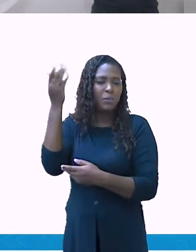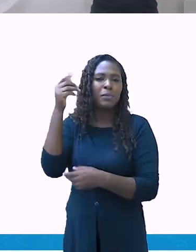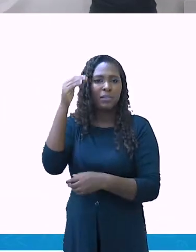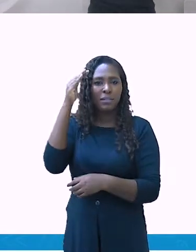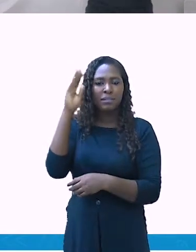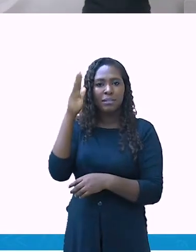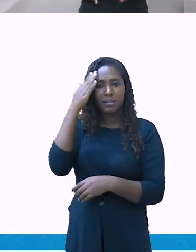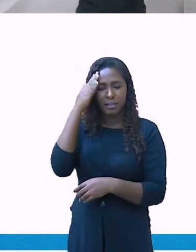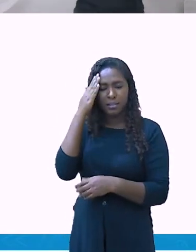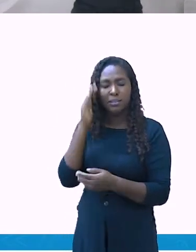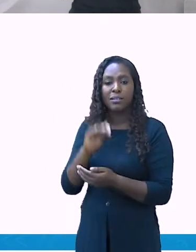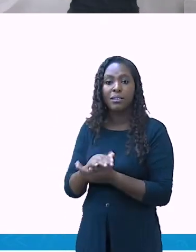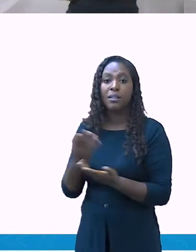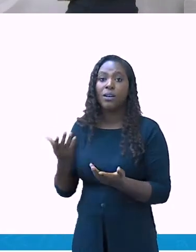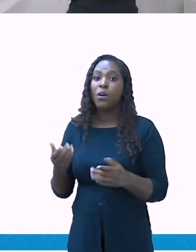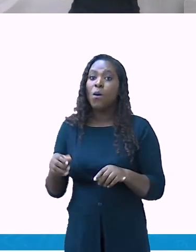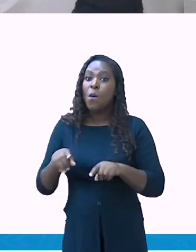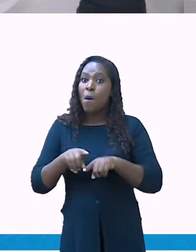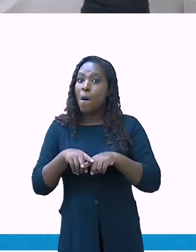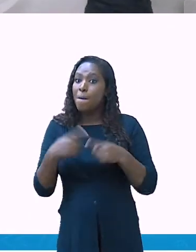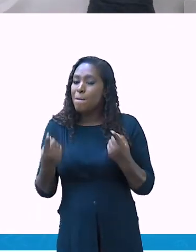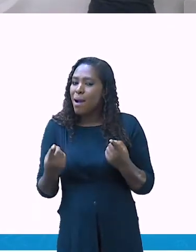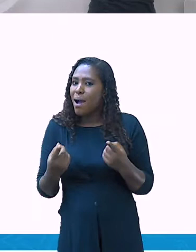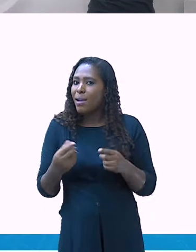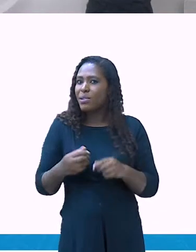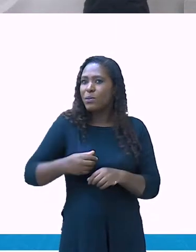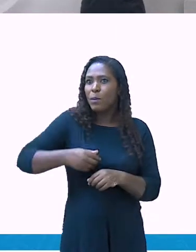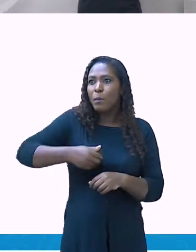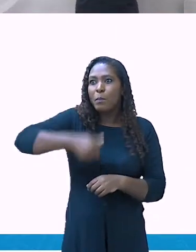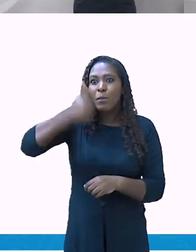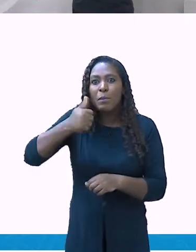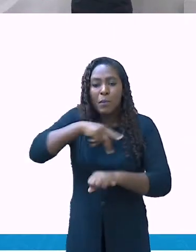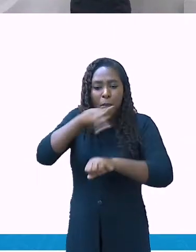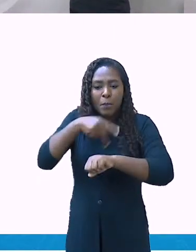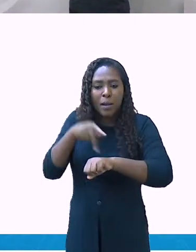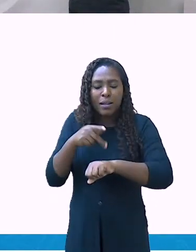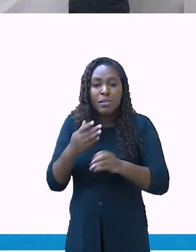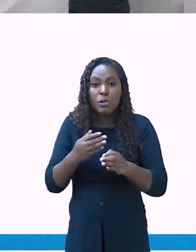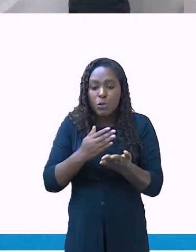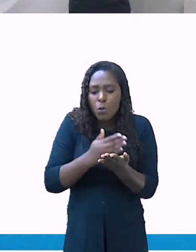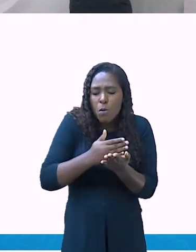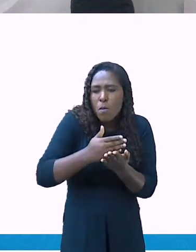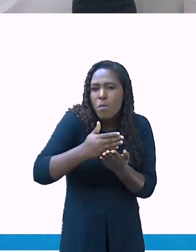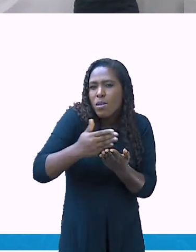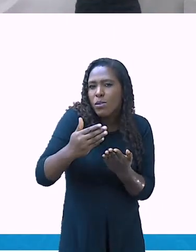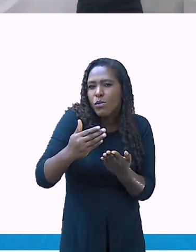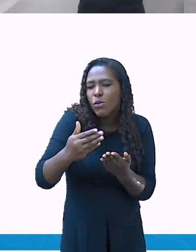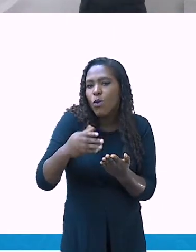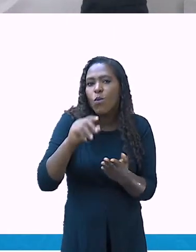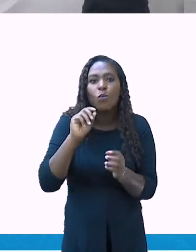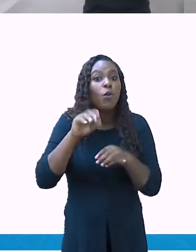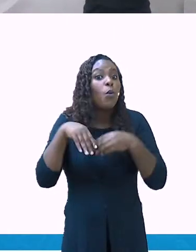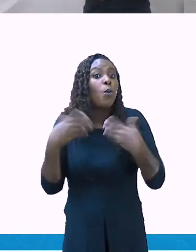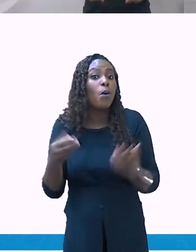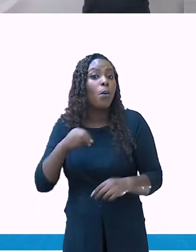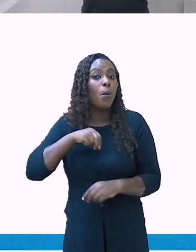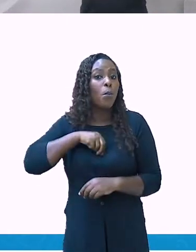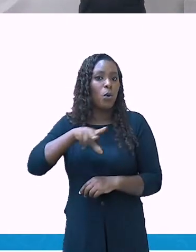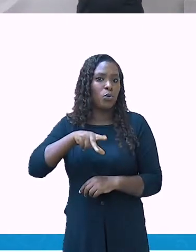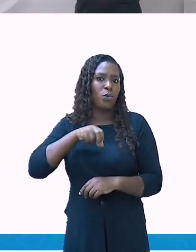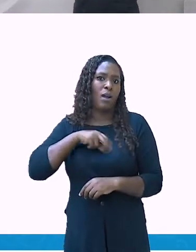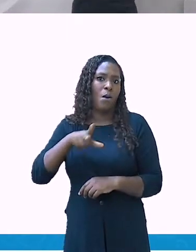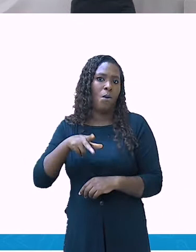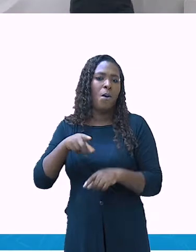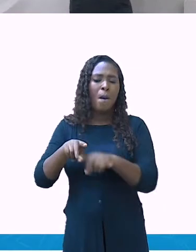do exemplo dado por Portugal que outros países da Europa, como Espanha e França, lançaram-se